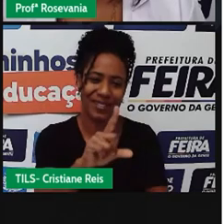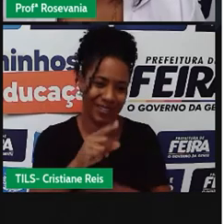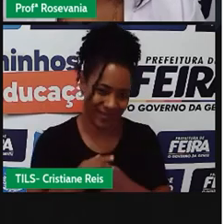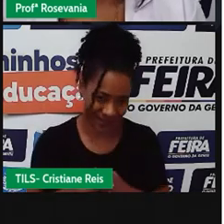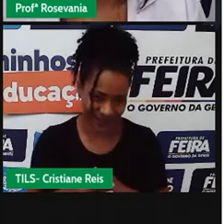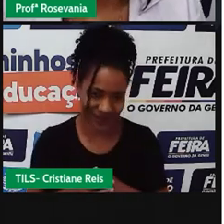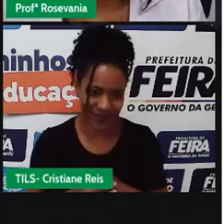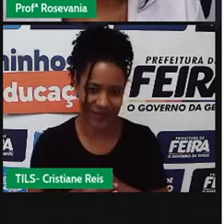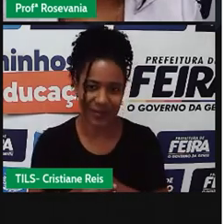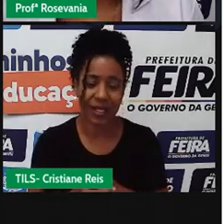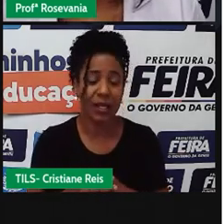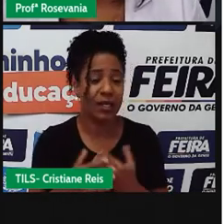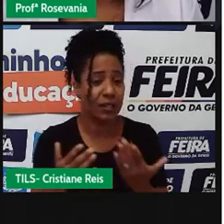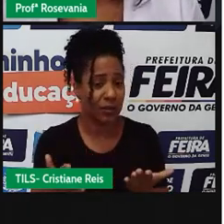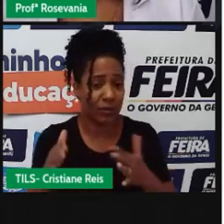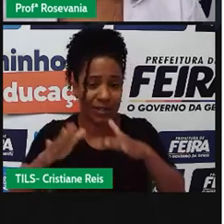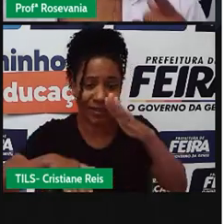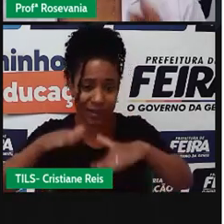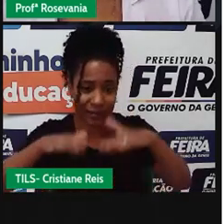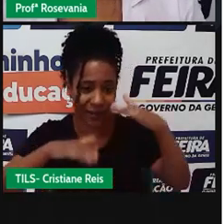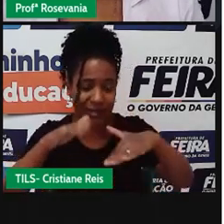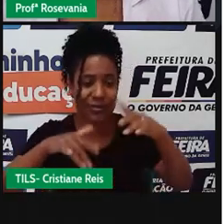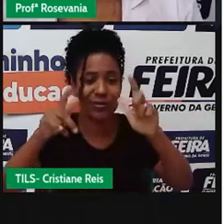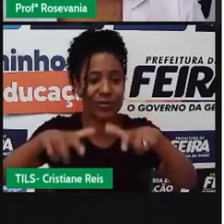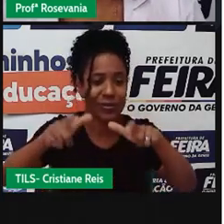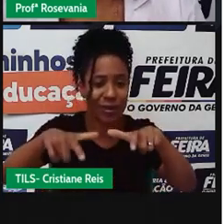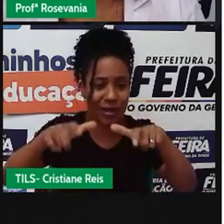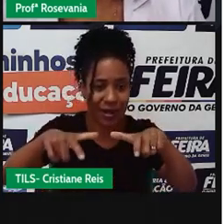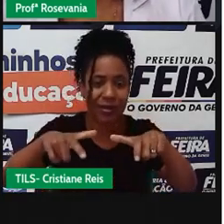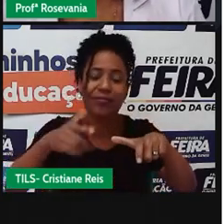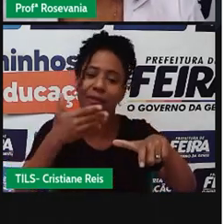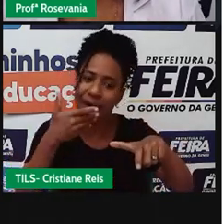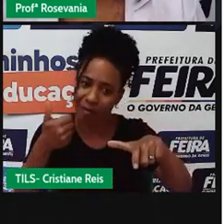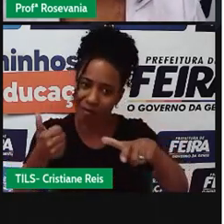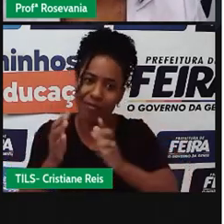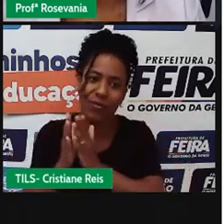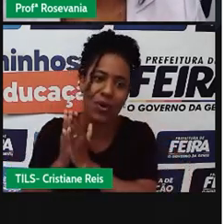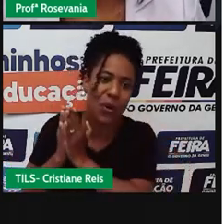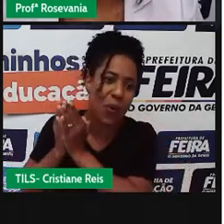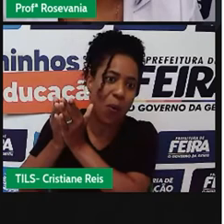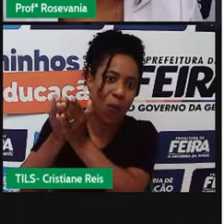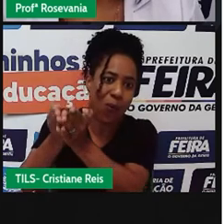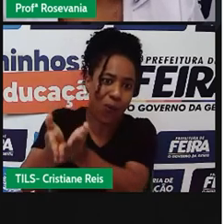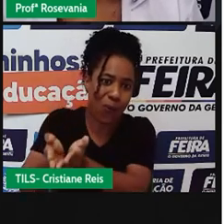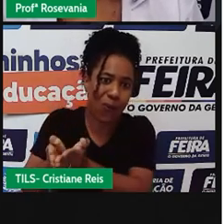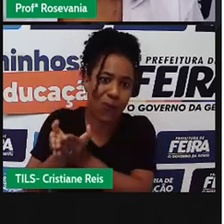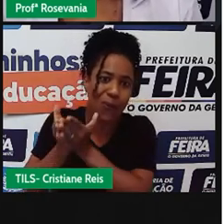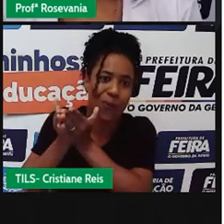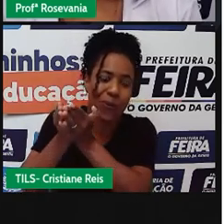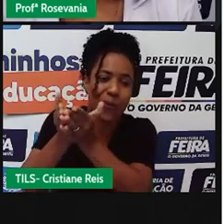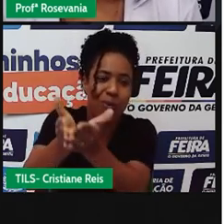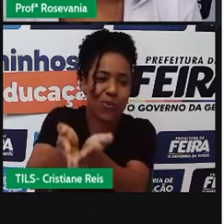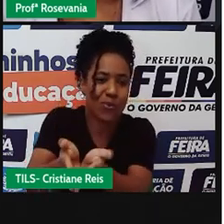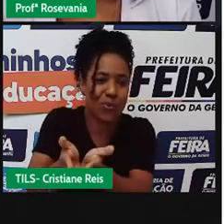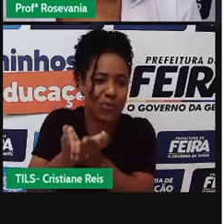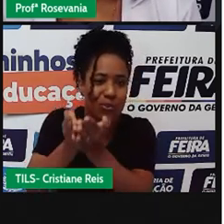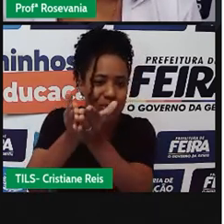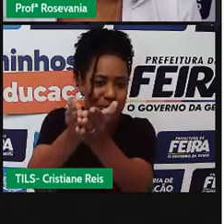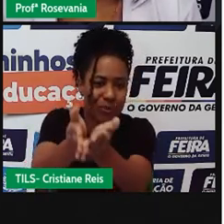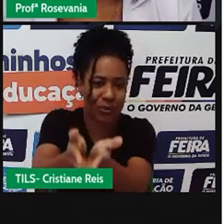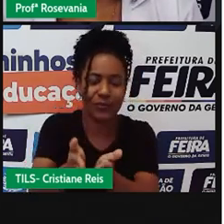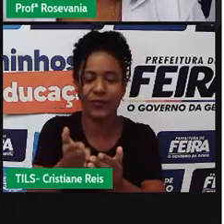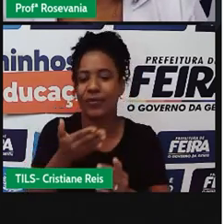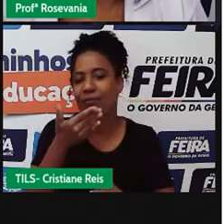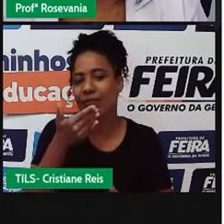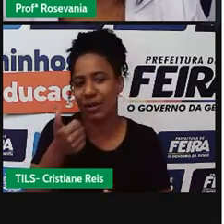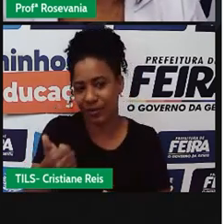vantagens, assim, a depender do local que você esteja, que é melhor que você vá, né, de navio, você vá, né, de barcos. É,